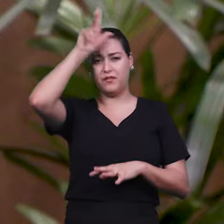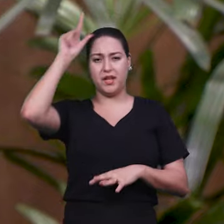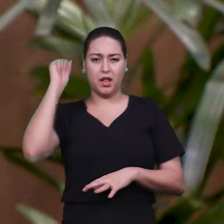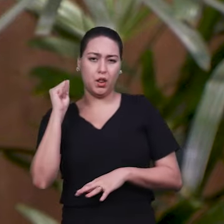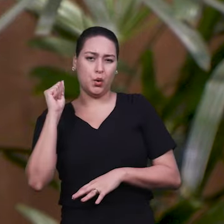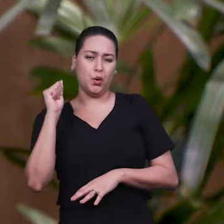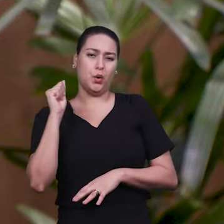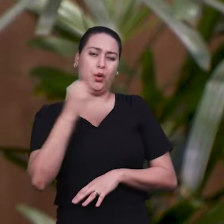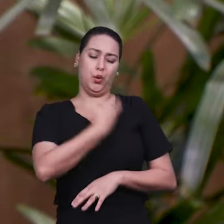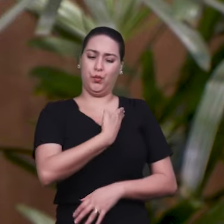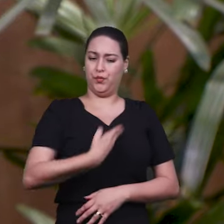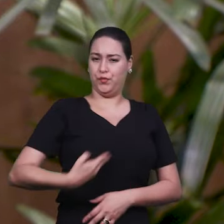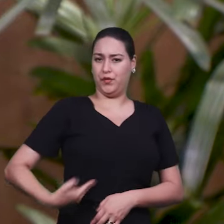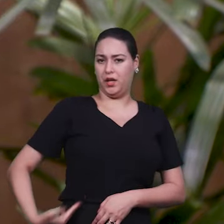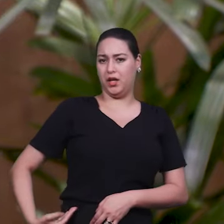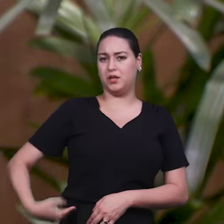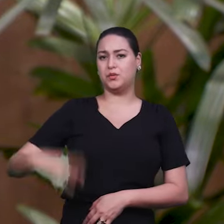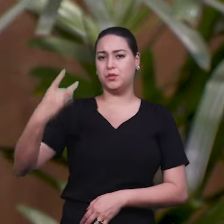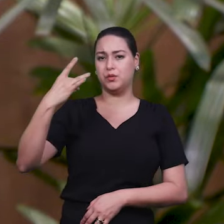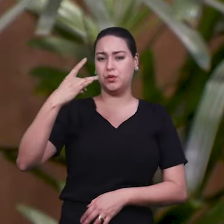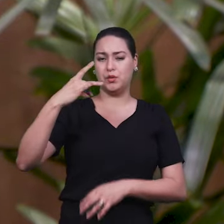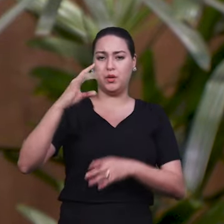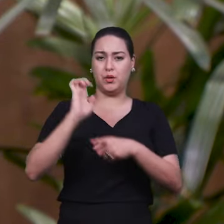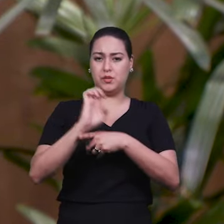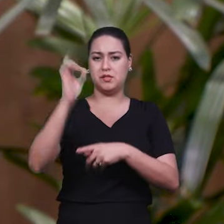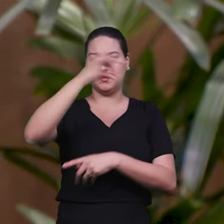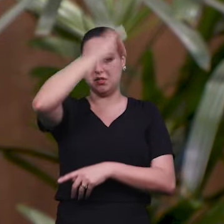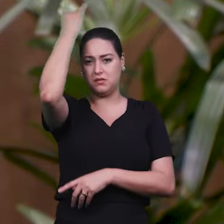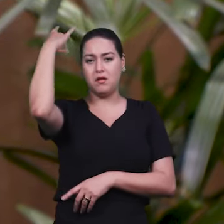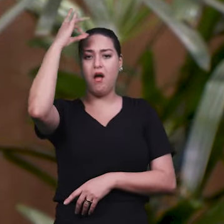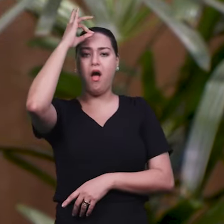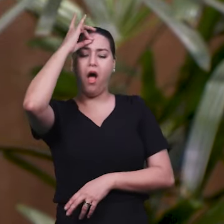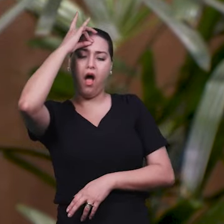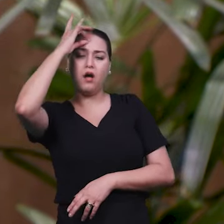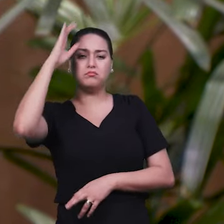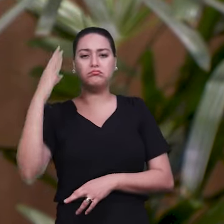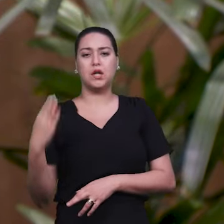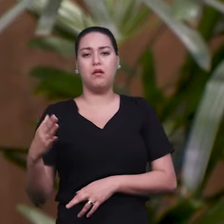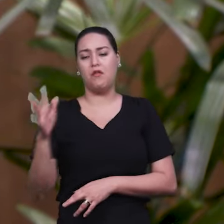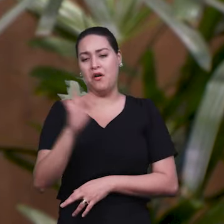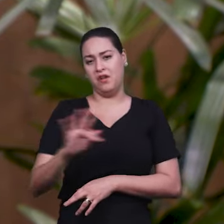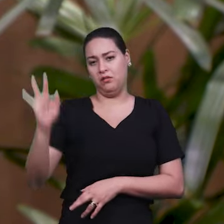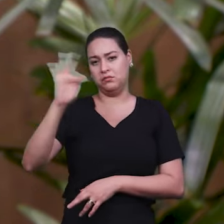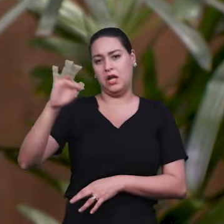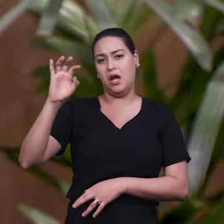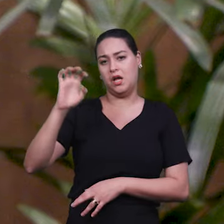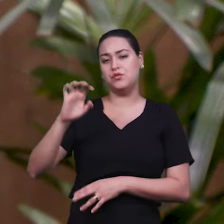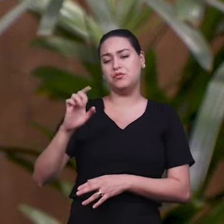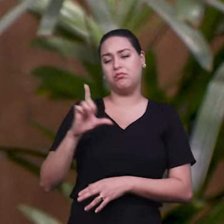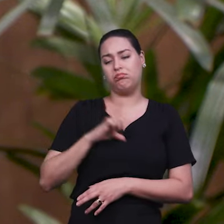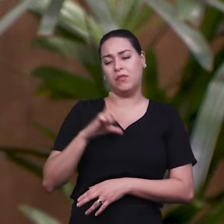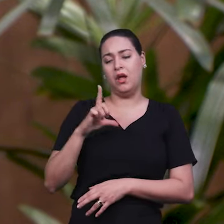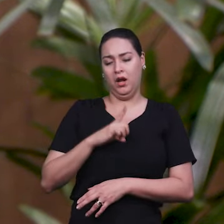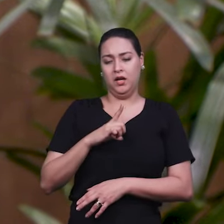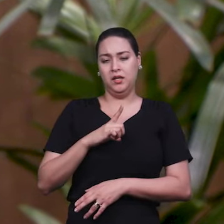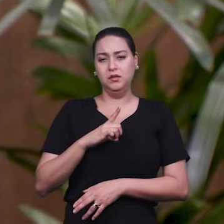Estado, tem parceria com a Faculdade de Música do Espírito Santo, em alguns projetos, desde música na rede,